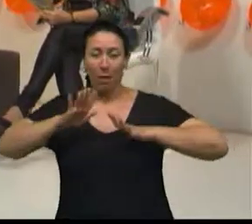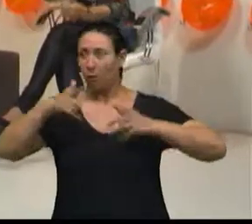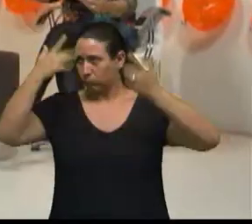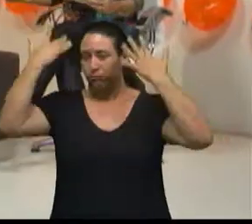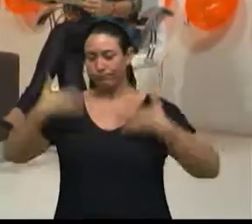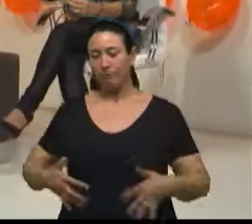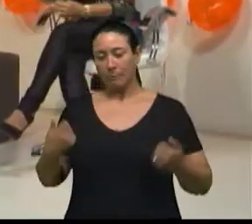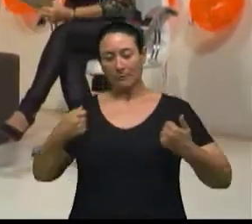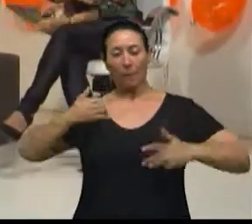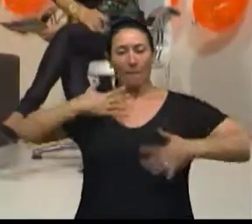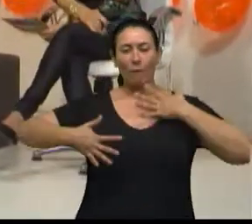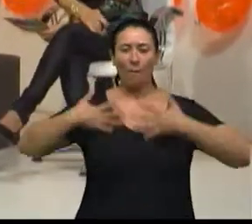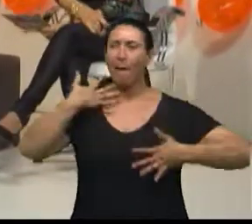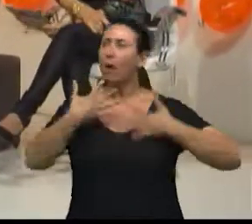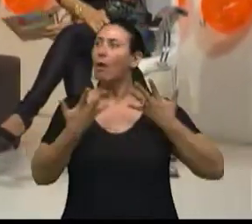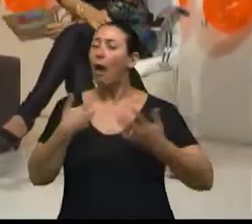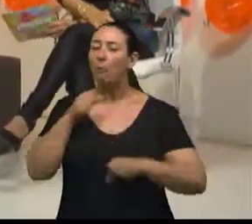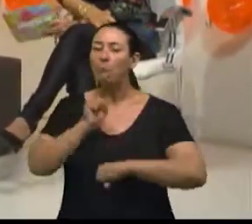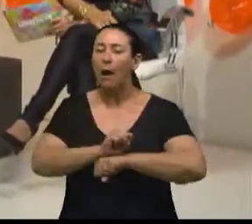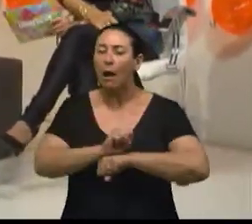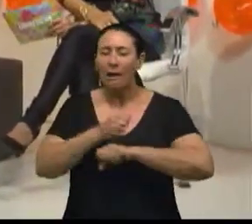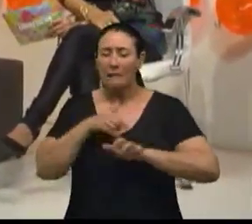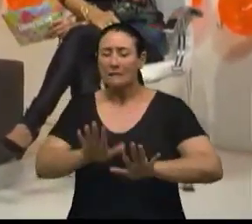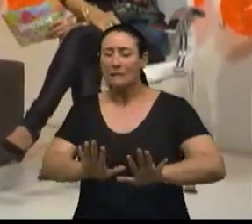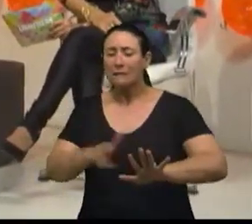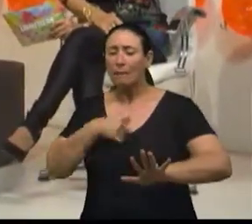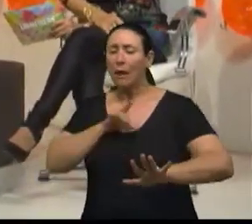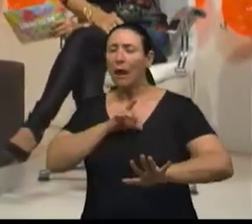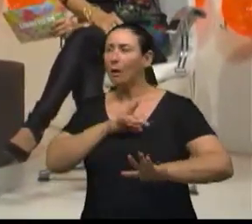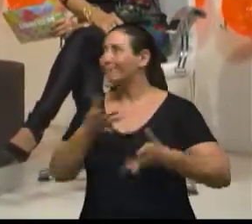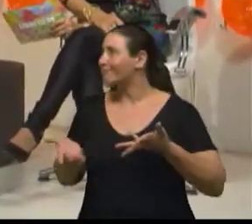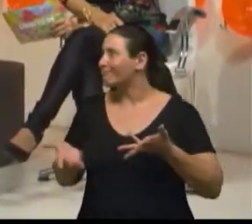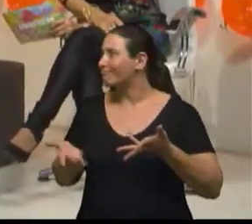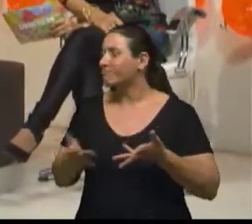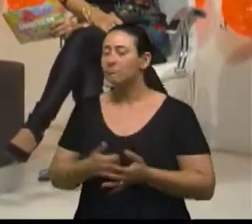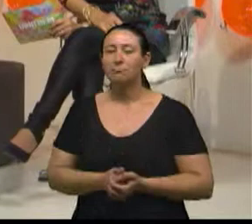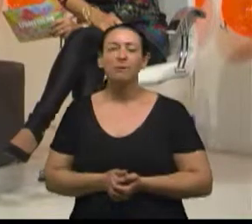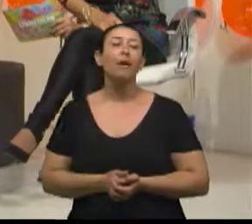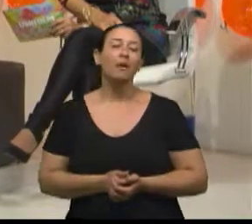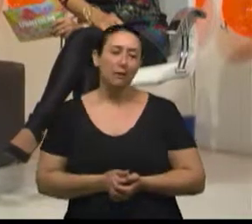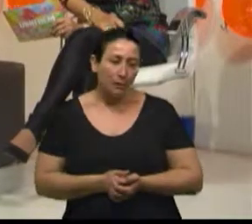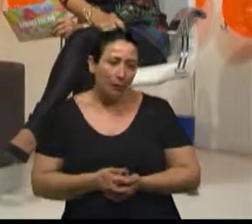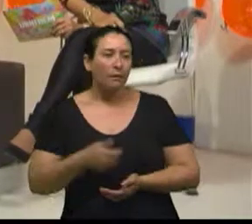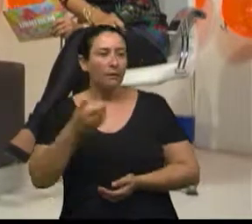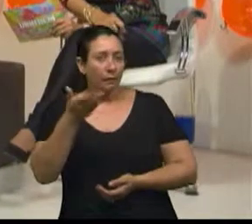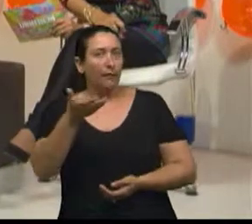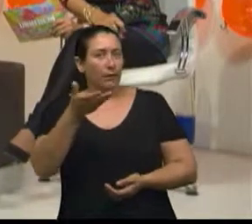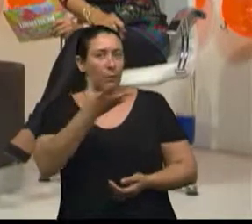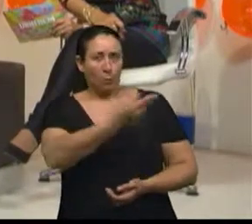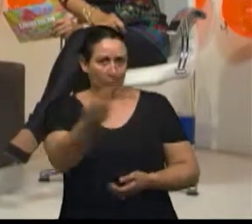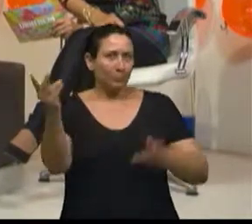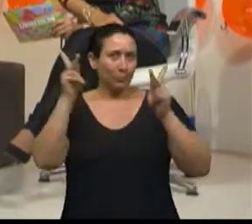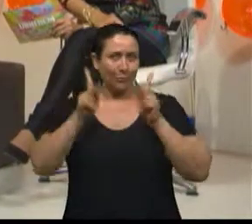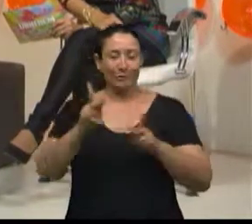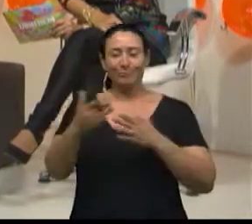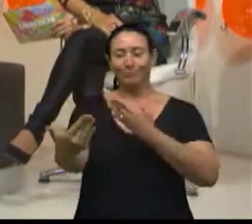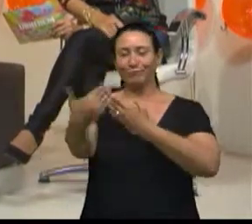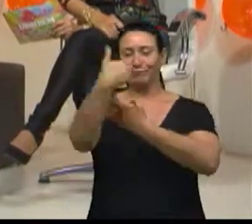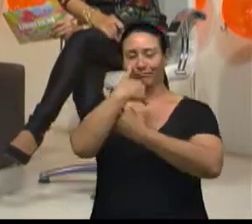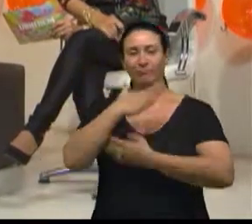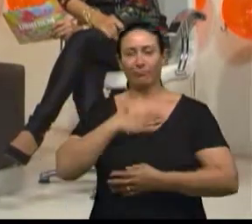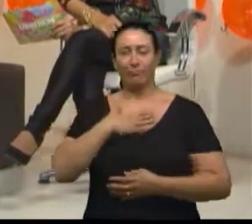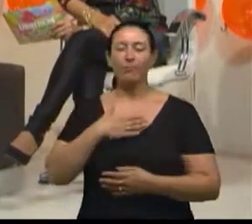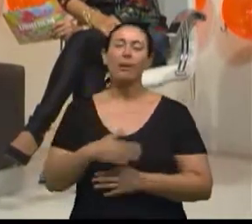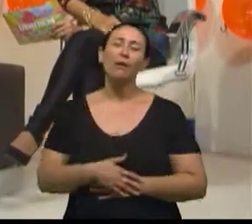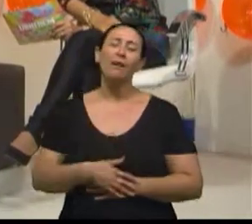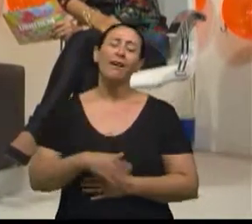máquina feita para o movimento? Exatamente. O que que se vê hoje? Muitos pacientes que chegam no nosso consultório, vêm com a seguinte fala,